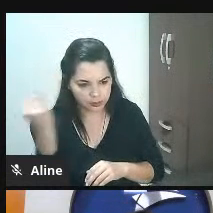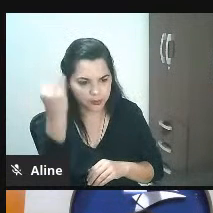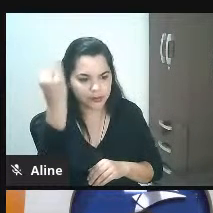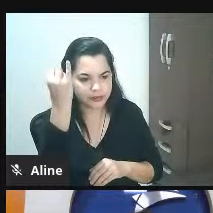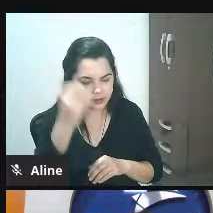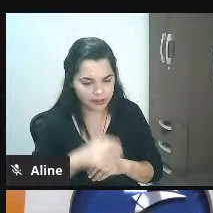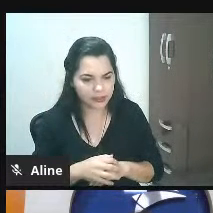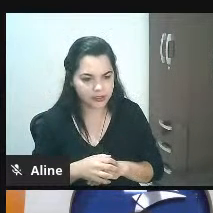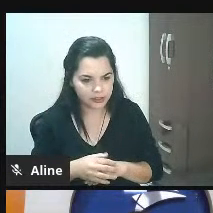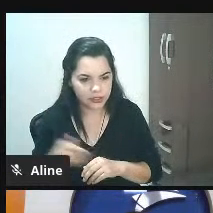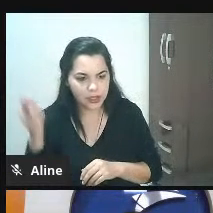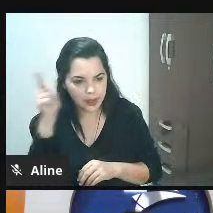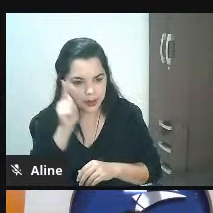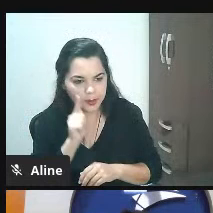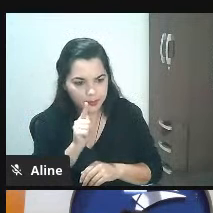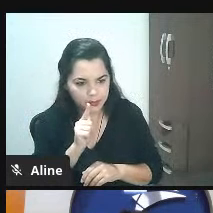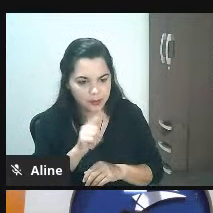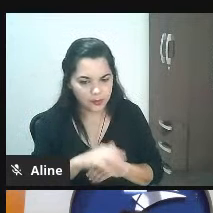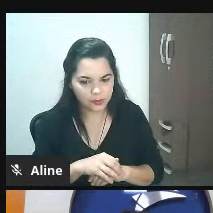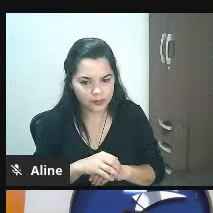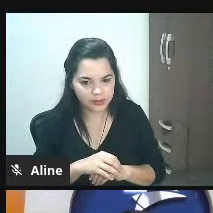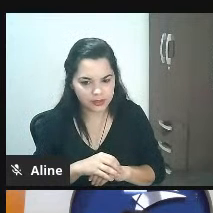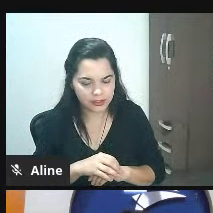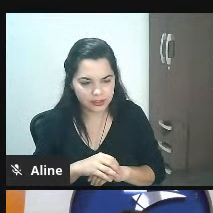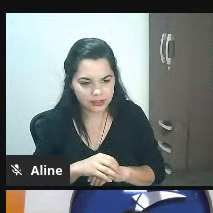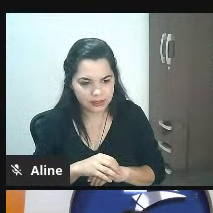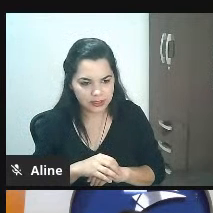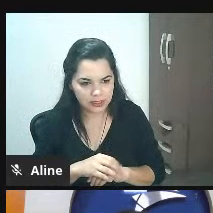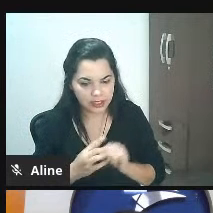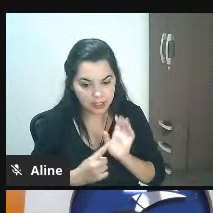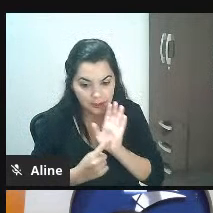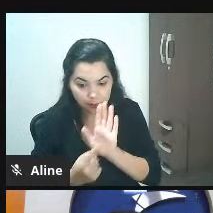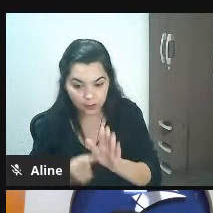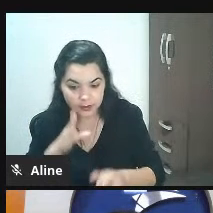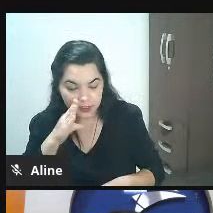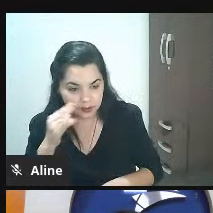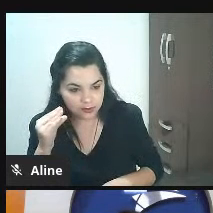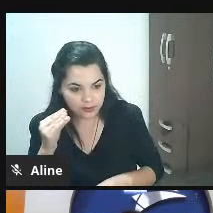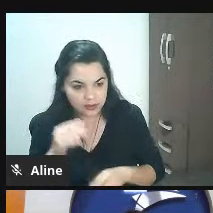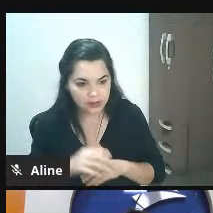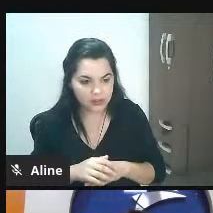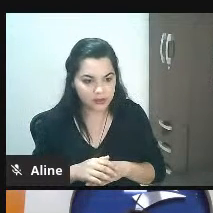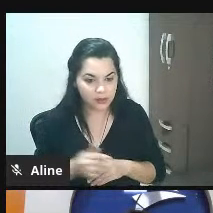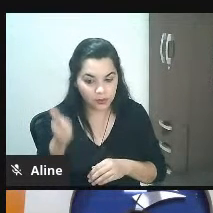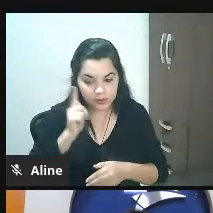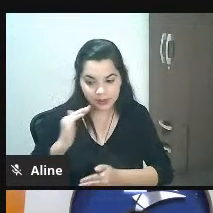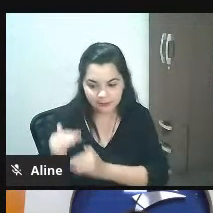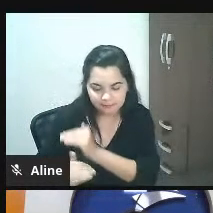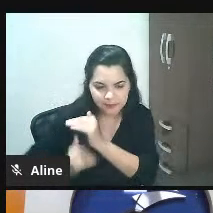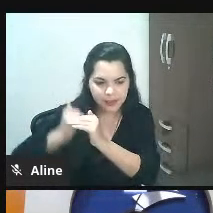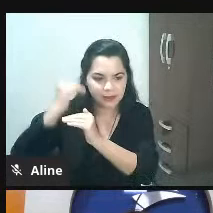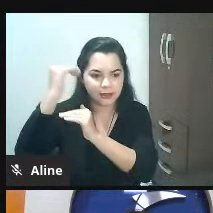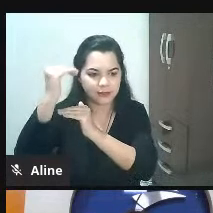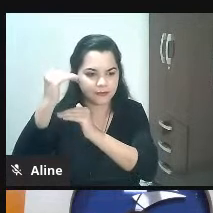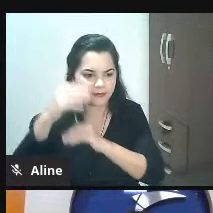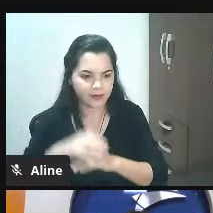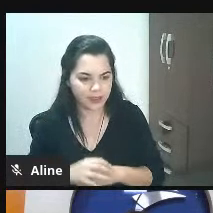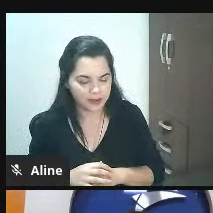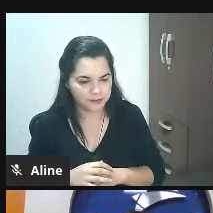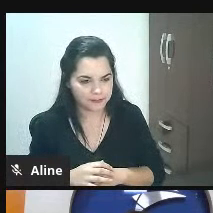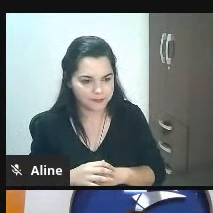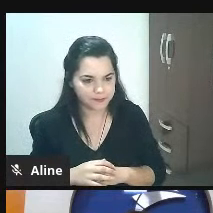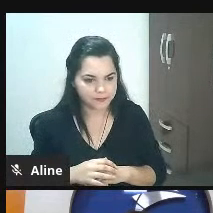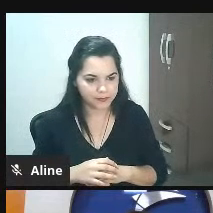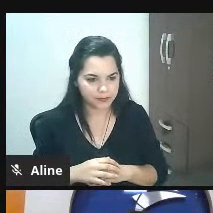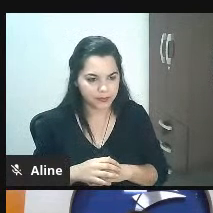pra que você possa conscientizar teu time que elevar o ticket médio é importante tem que elevar o ticket médio quem